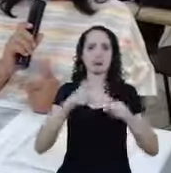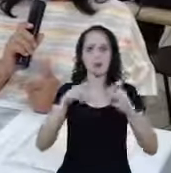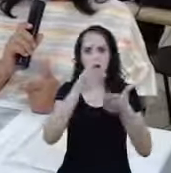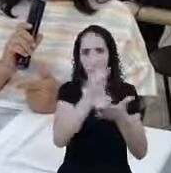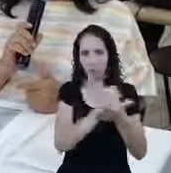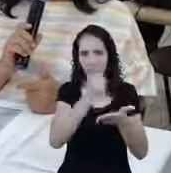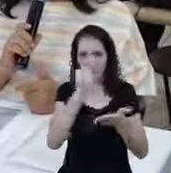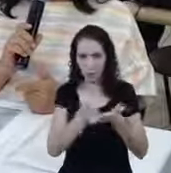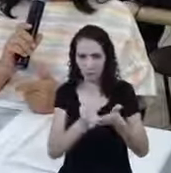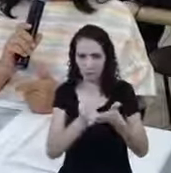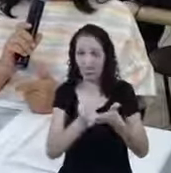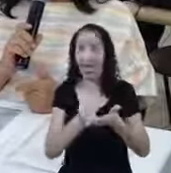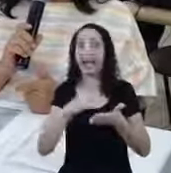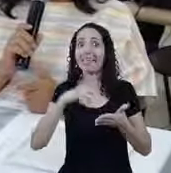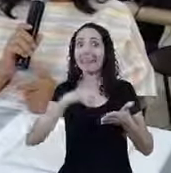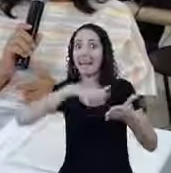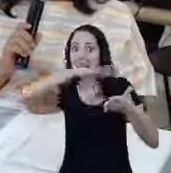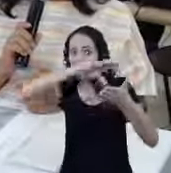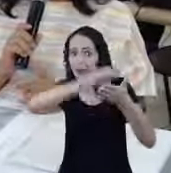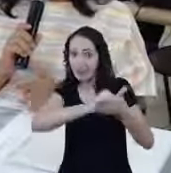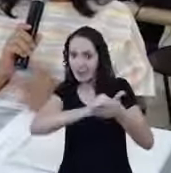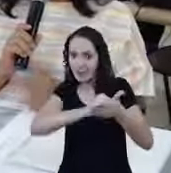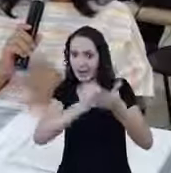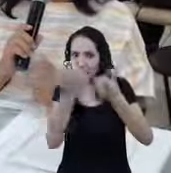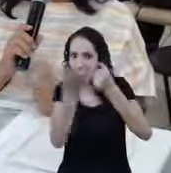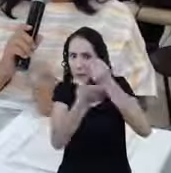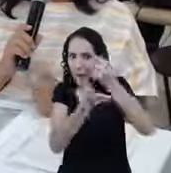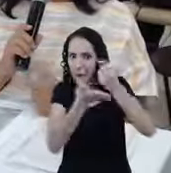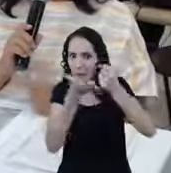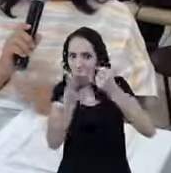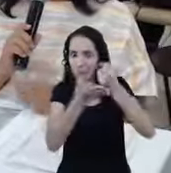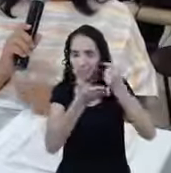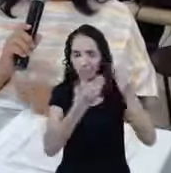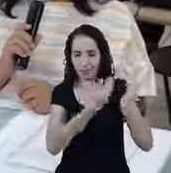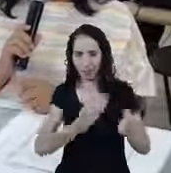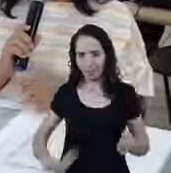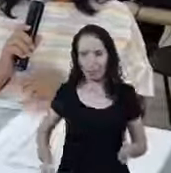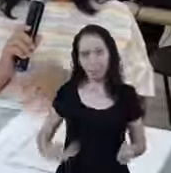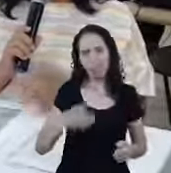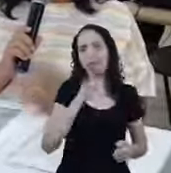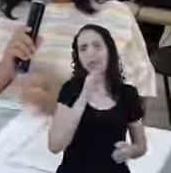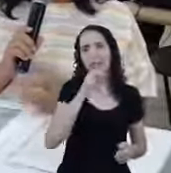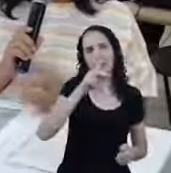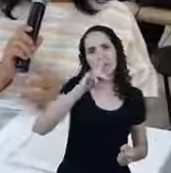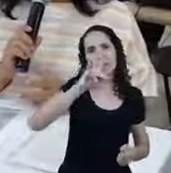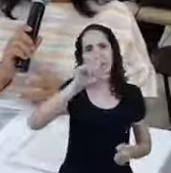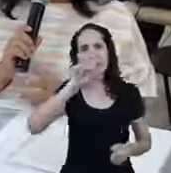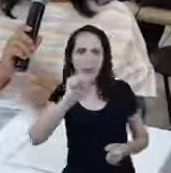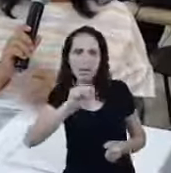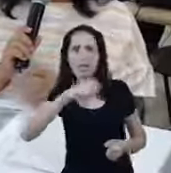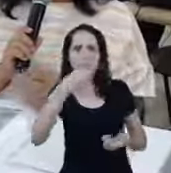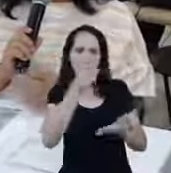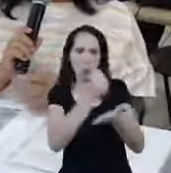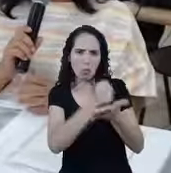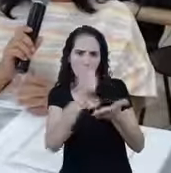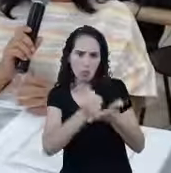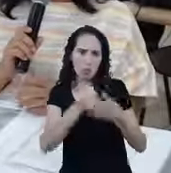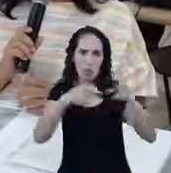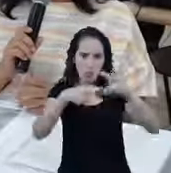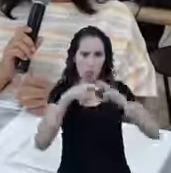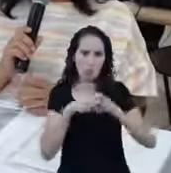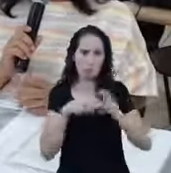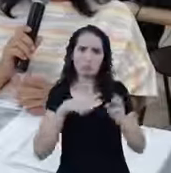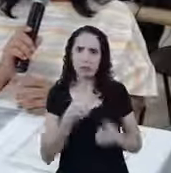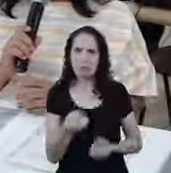na base de dados do governo Ou seja, através do PIS Através de um vínculo empregatício Ele tem essa